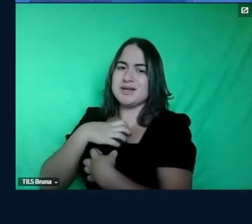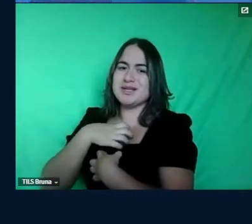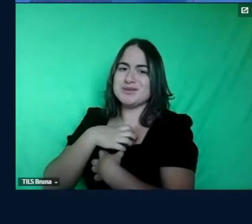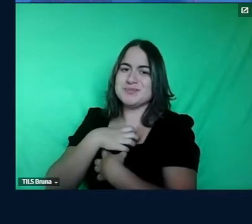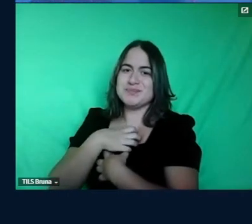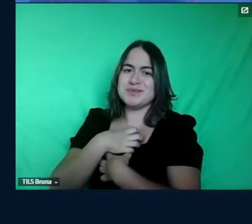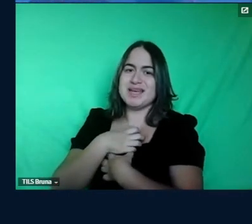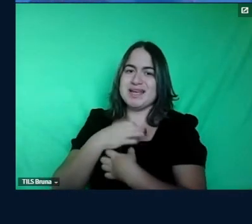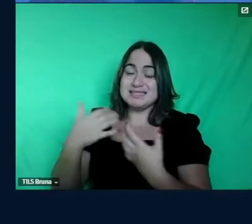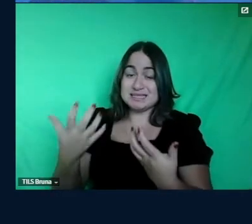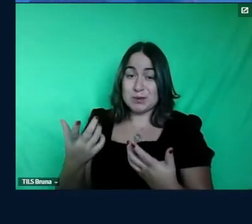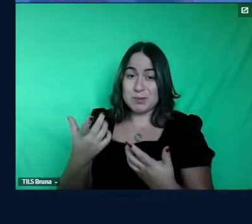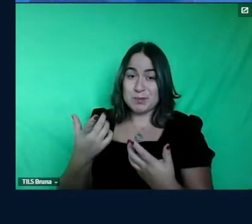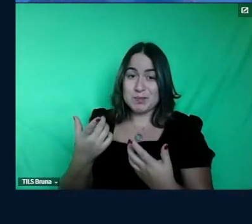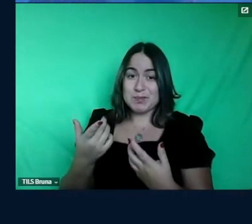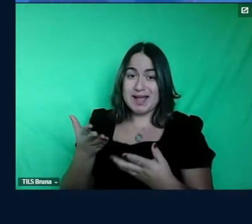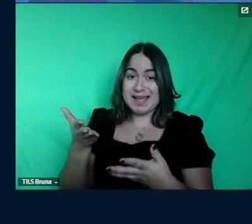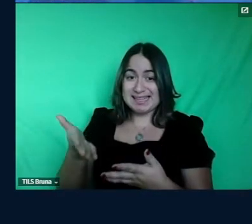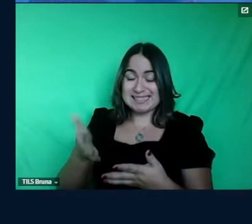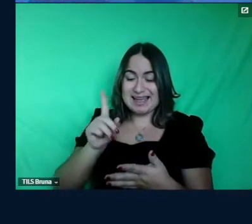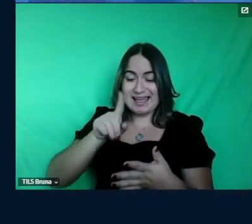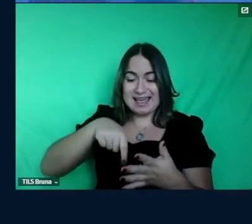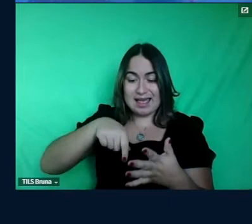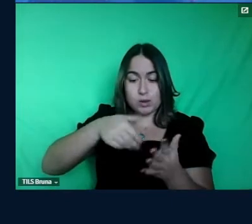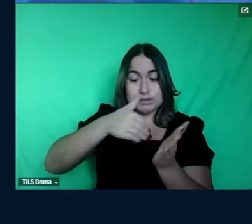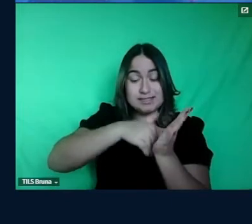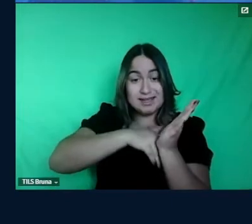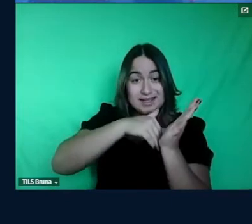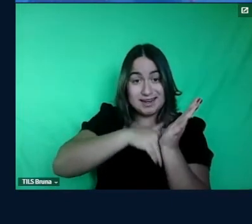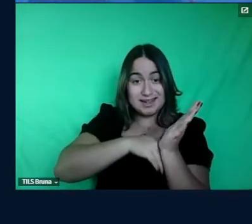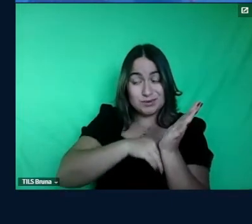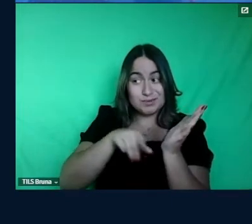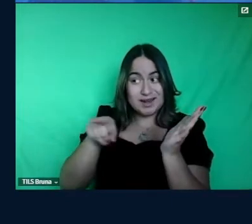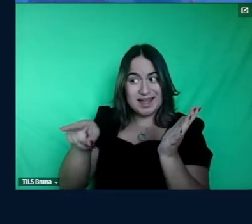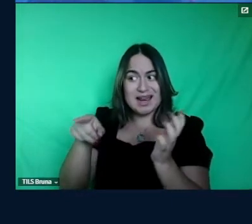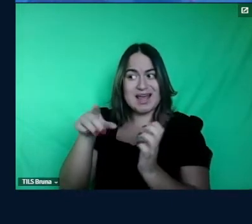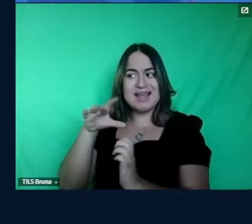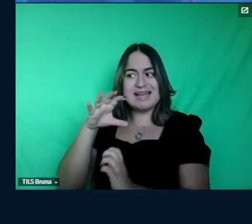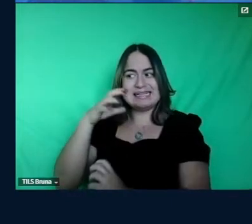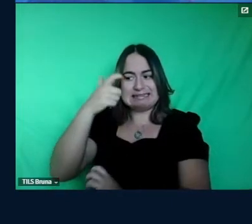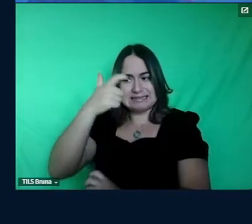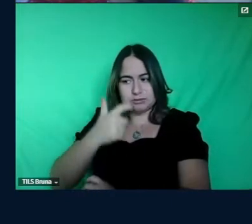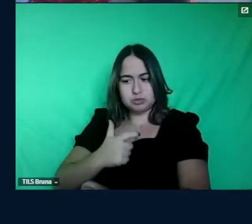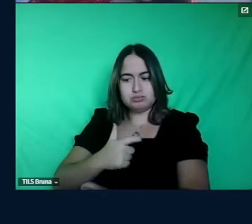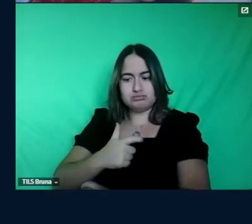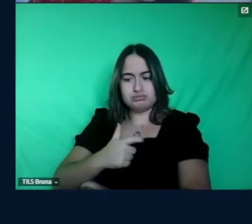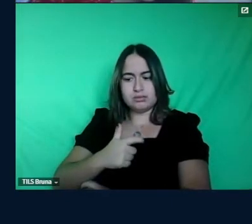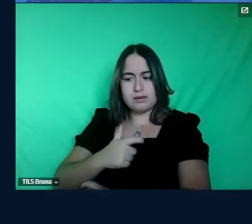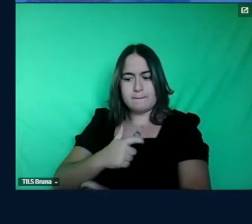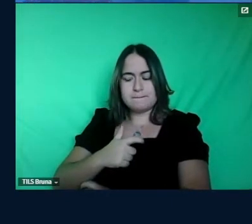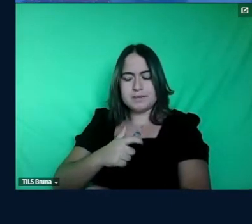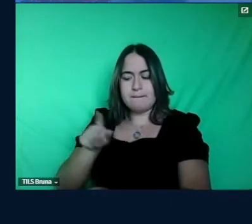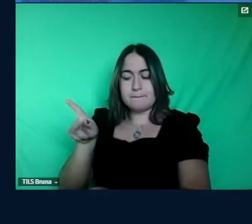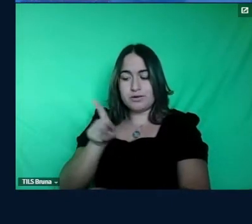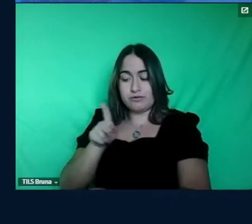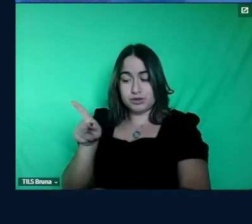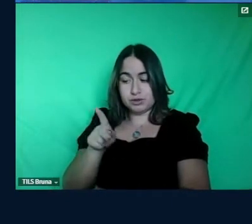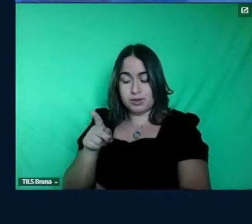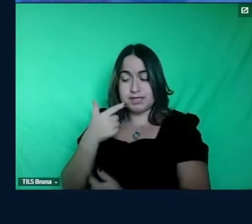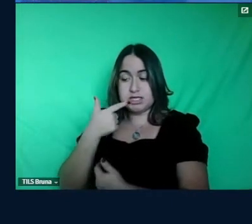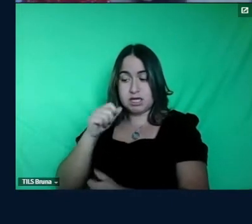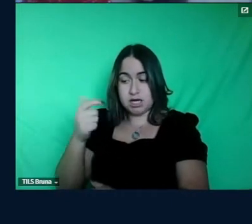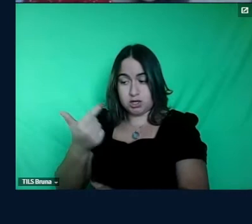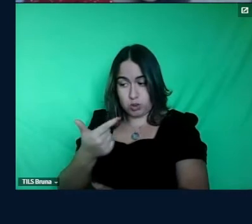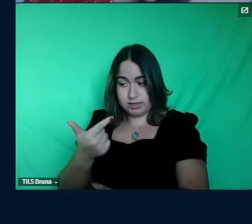sendo esta é a chave para que ela se torne uma professora de língua estrangeira cada vez mais inclusiva